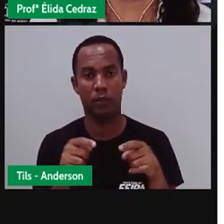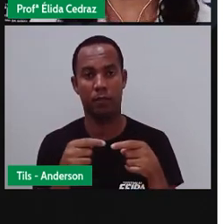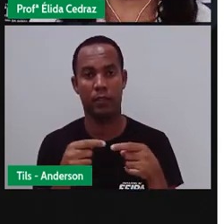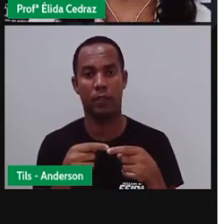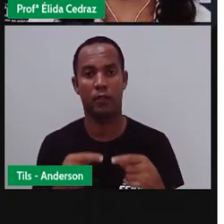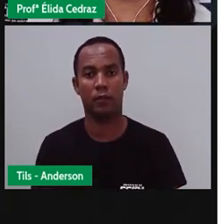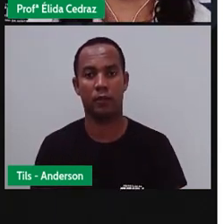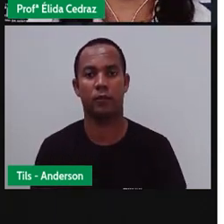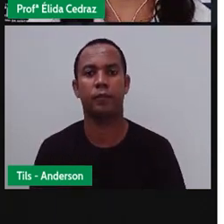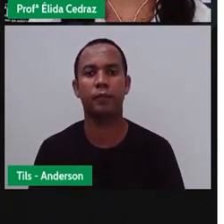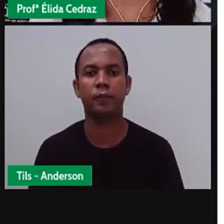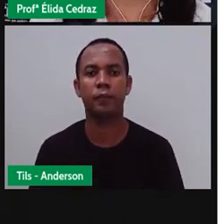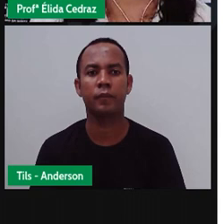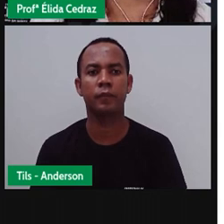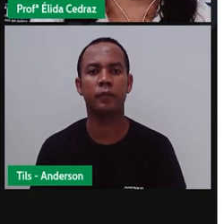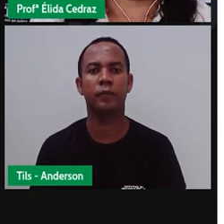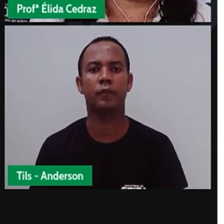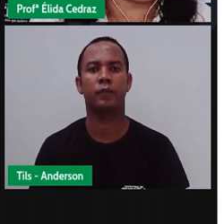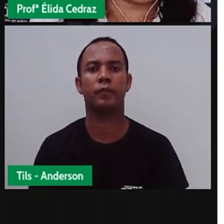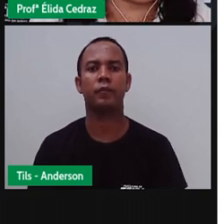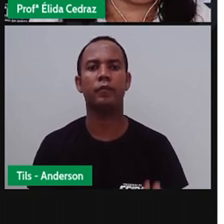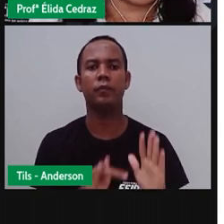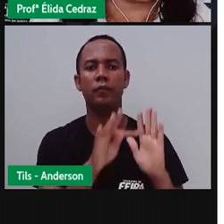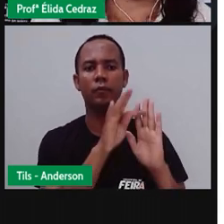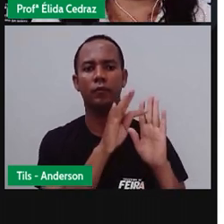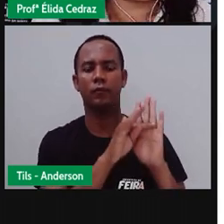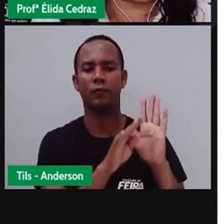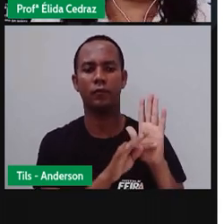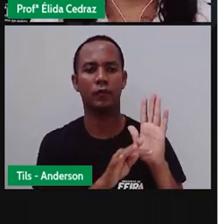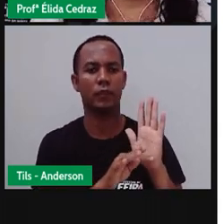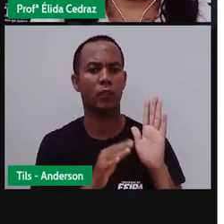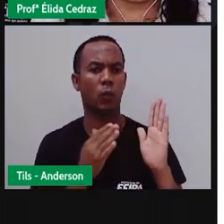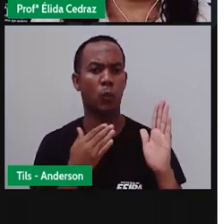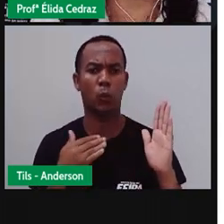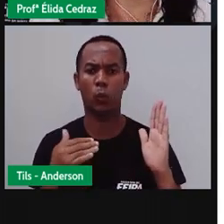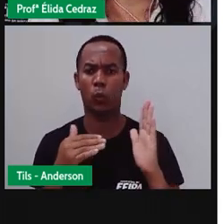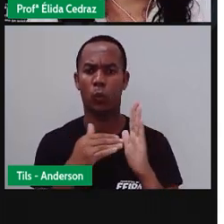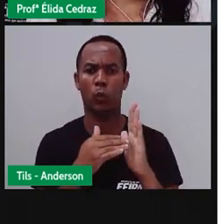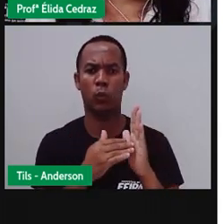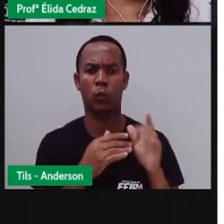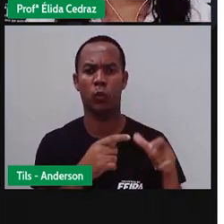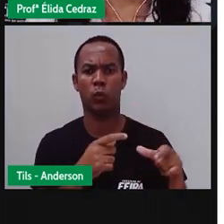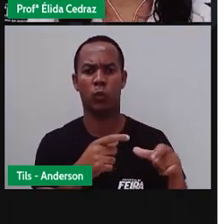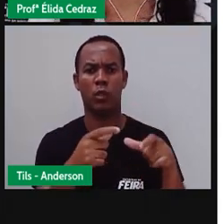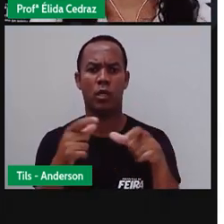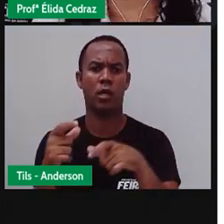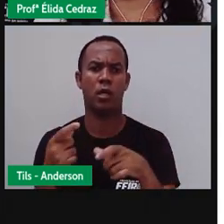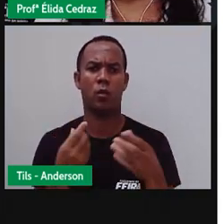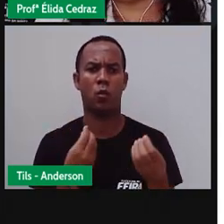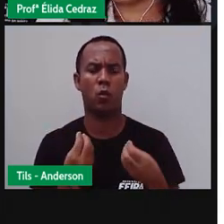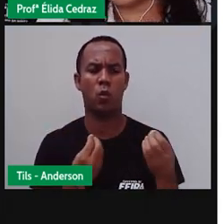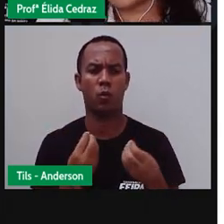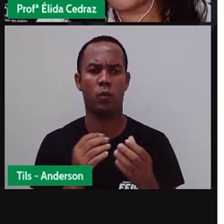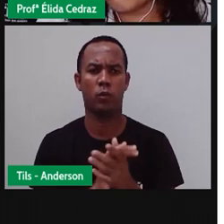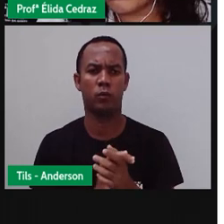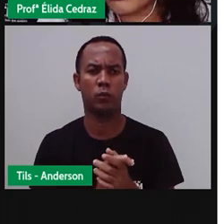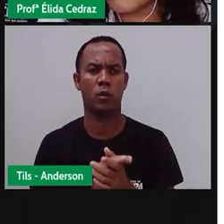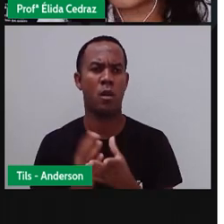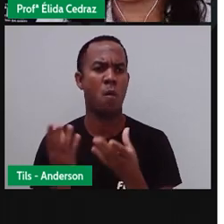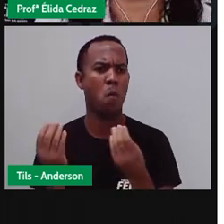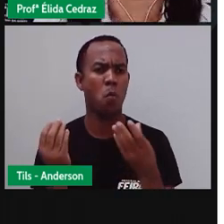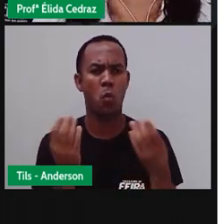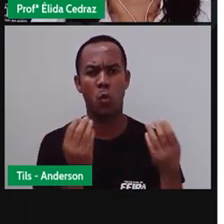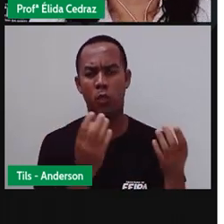Os textos jornalísticos estão em todas as mídias. Estão, Pró? Sim. E muito